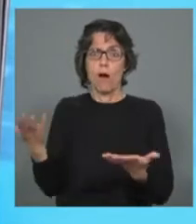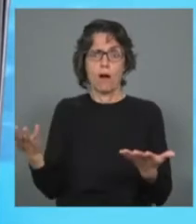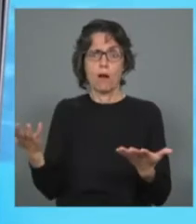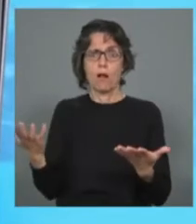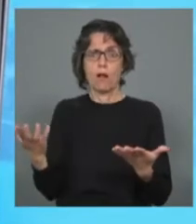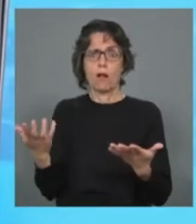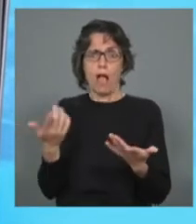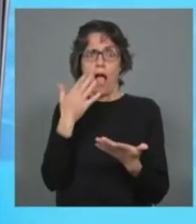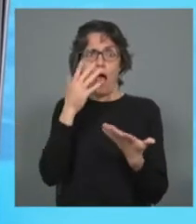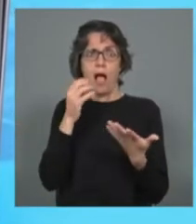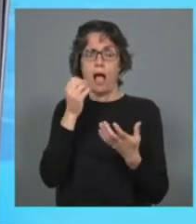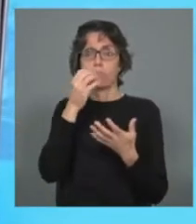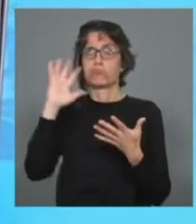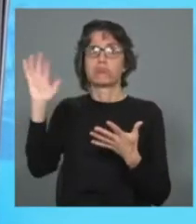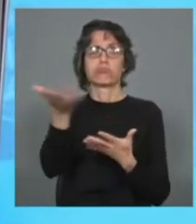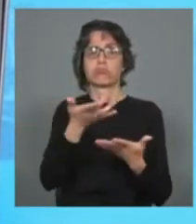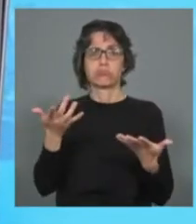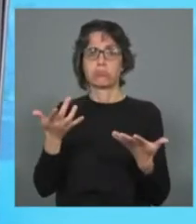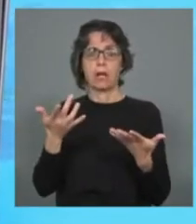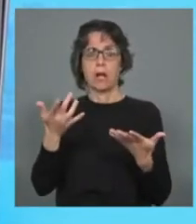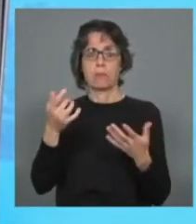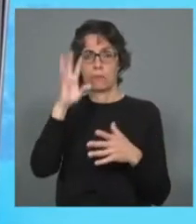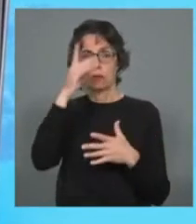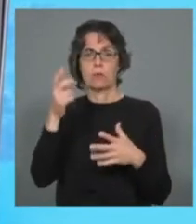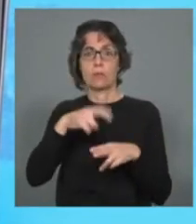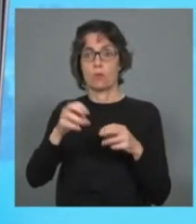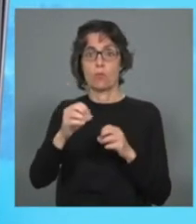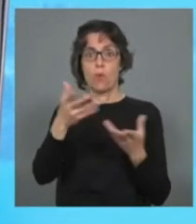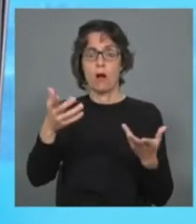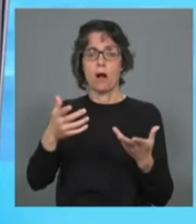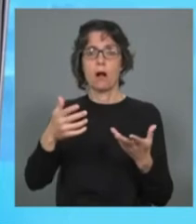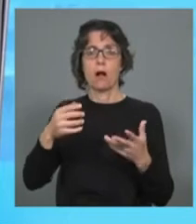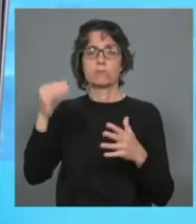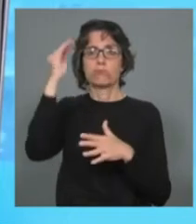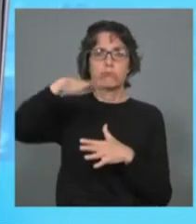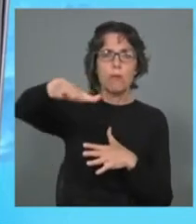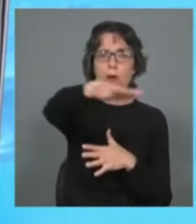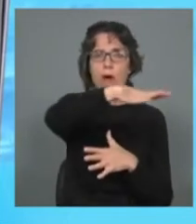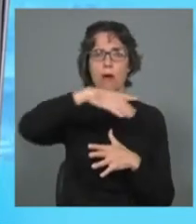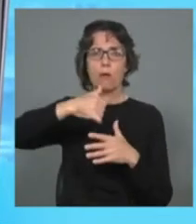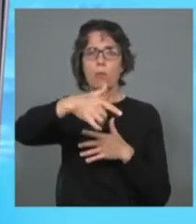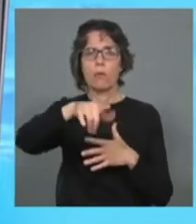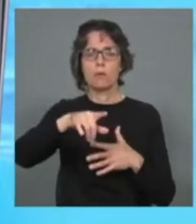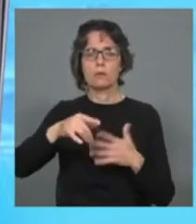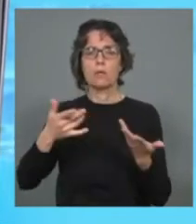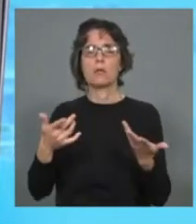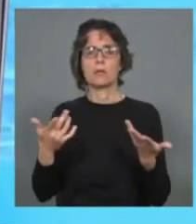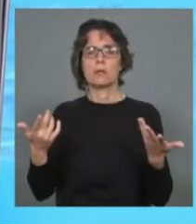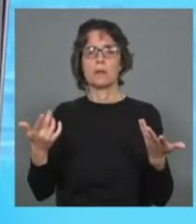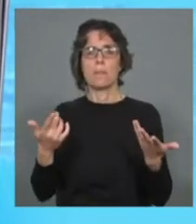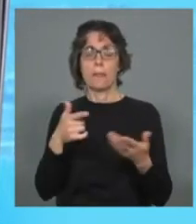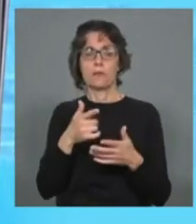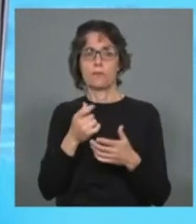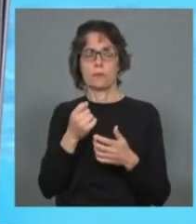no campo, não é? Como nós sabemos, no campo não há eletricidade, em muitas partes, em muitas áreas e portanto ali foi de facto o primeiro